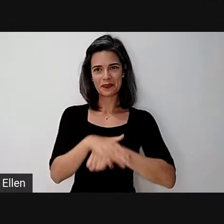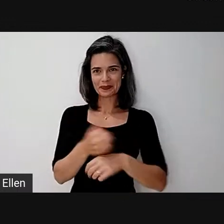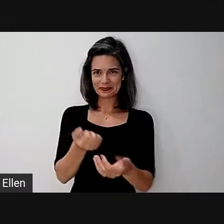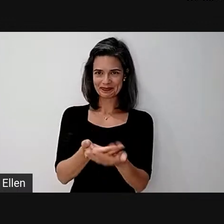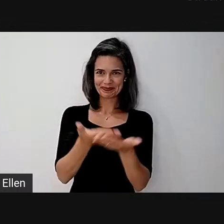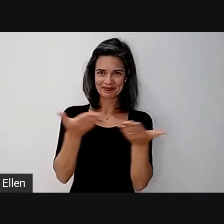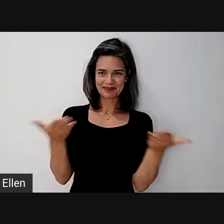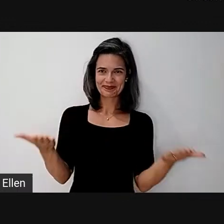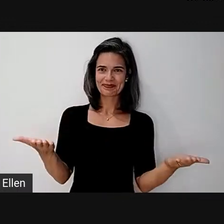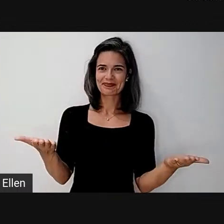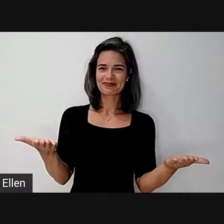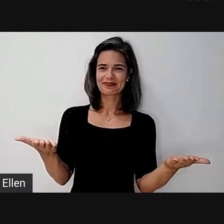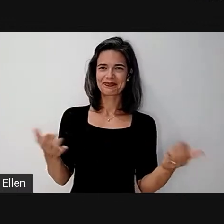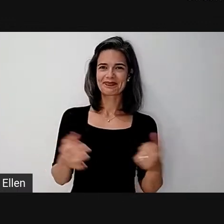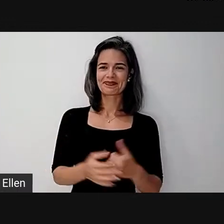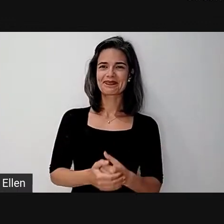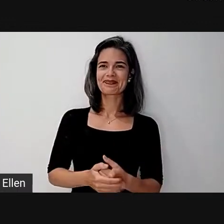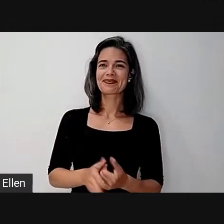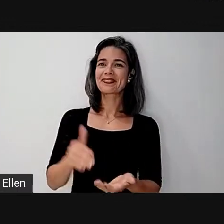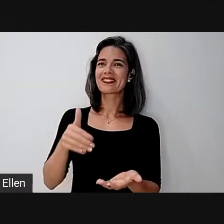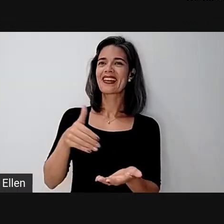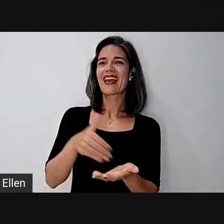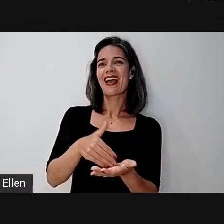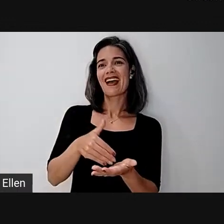e até breve.